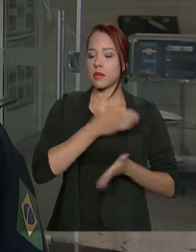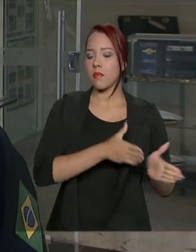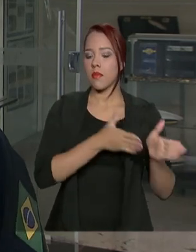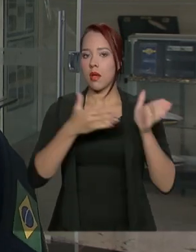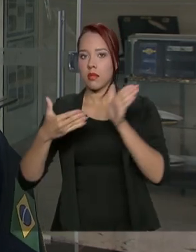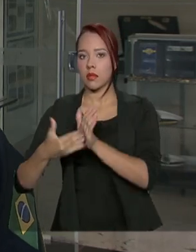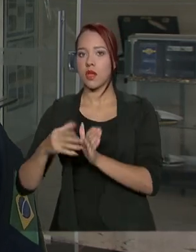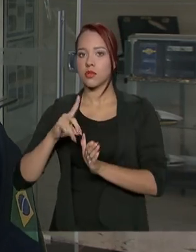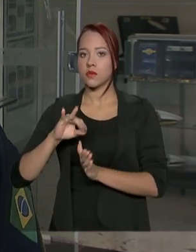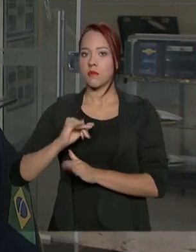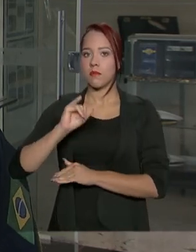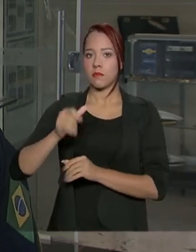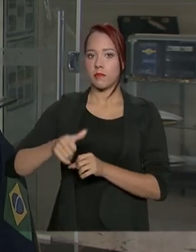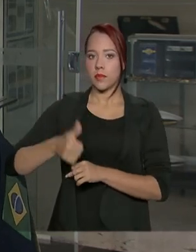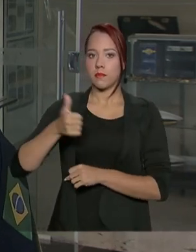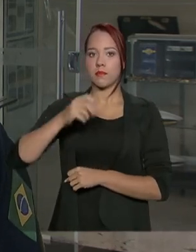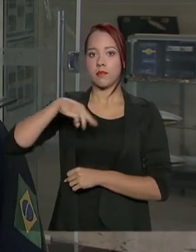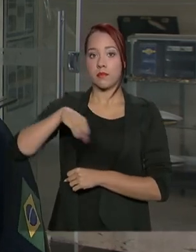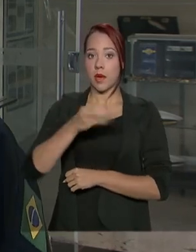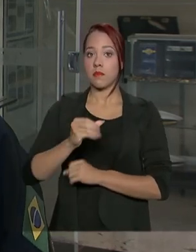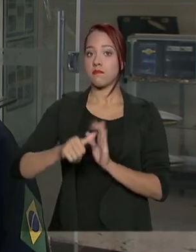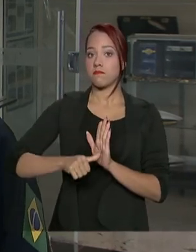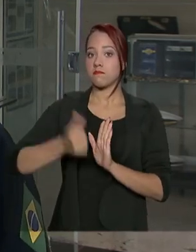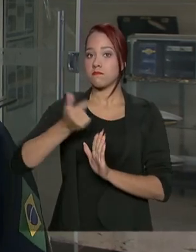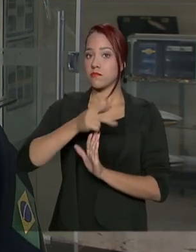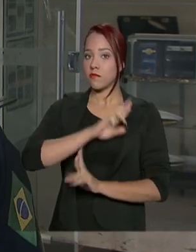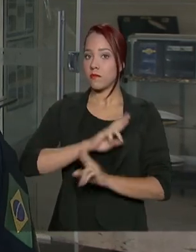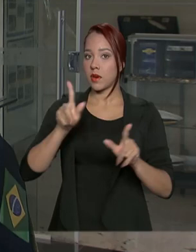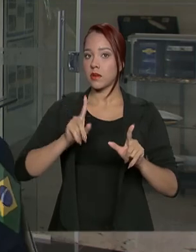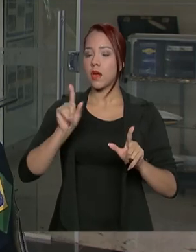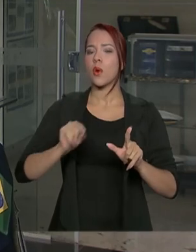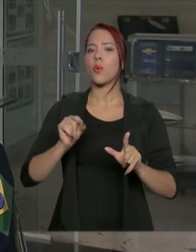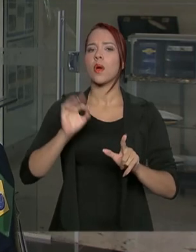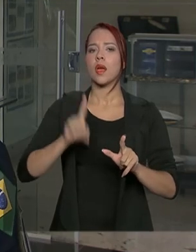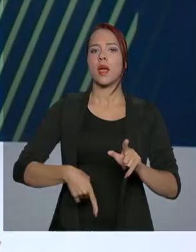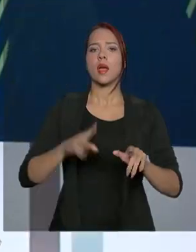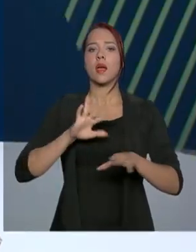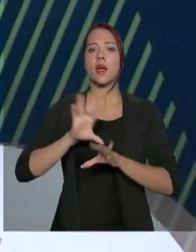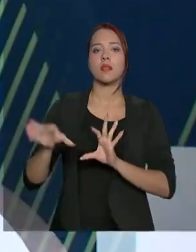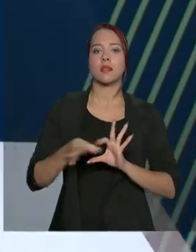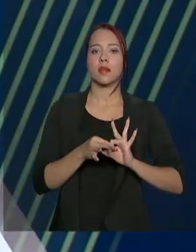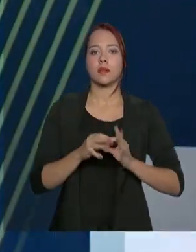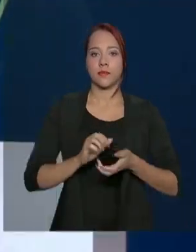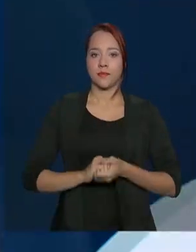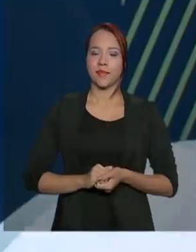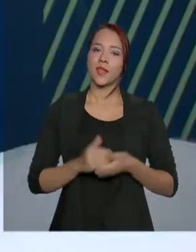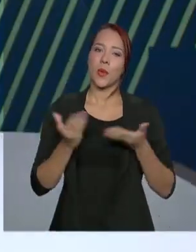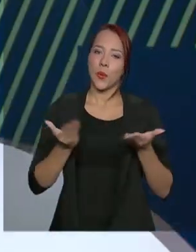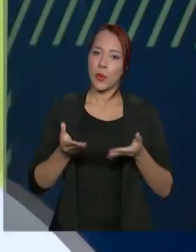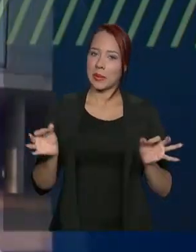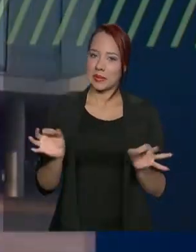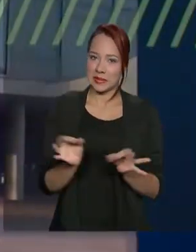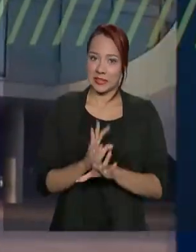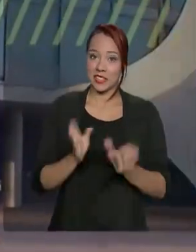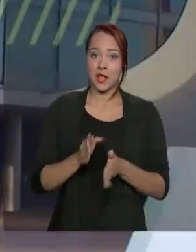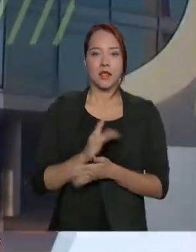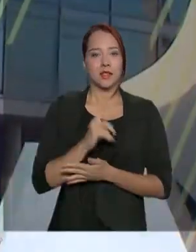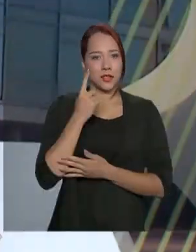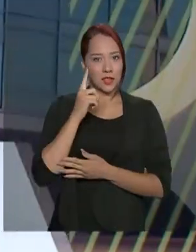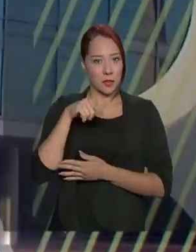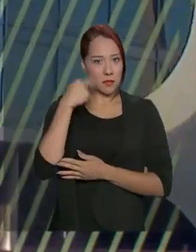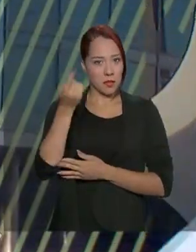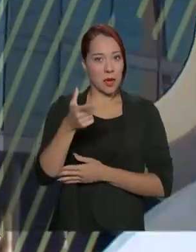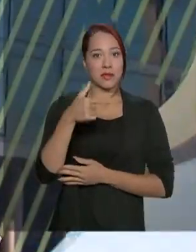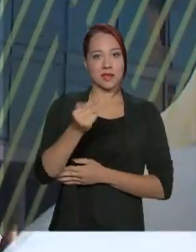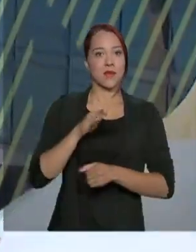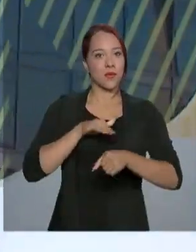1º de março. E o principal diferencial dela em relação às demais é a integração. A gente fica por aqui, nos vemos logo mais